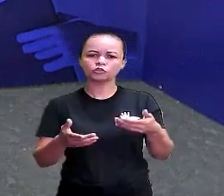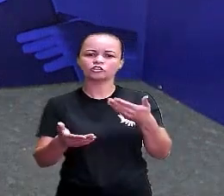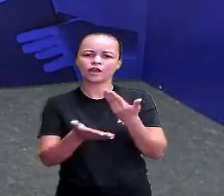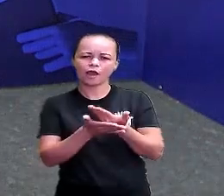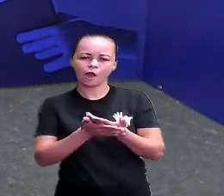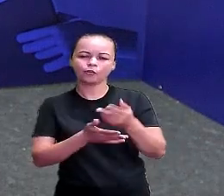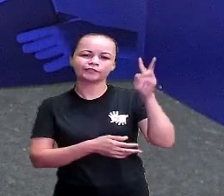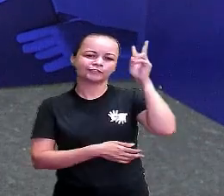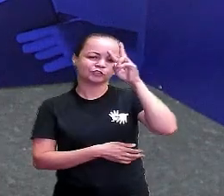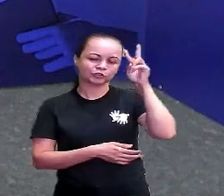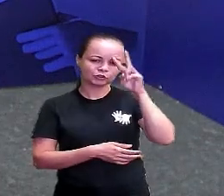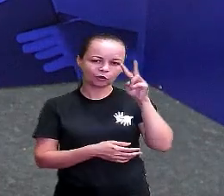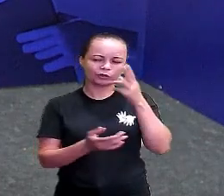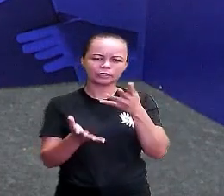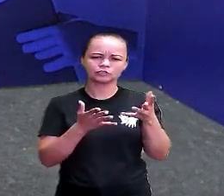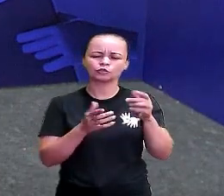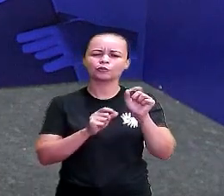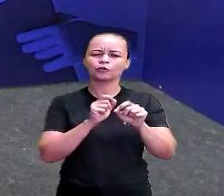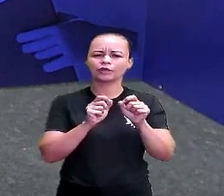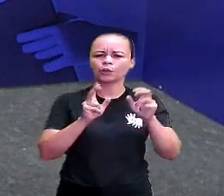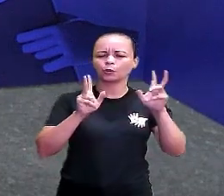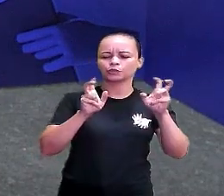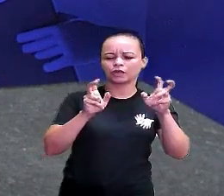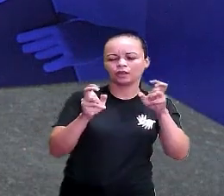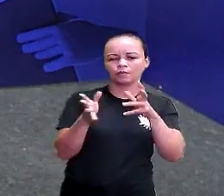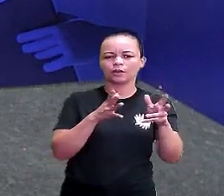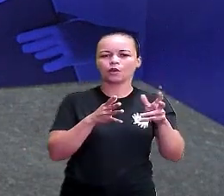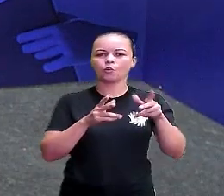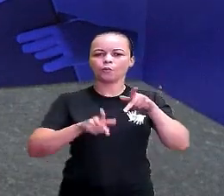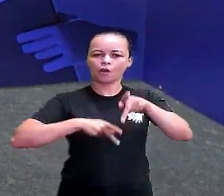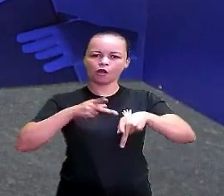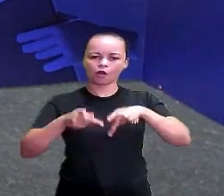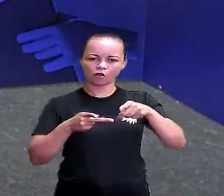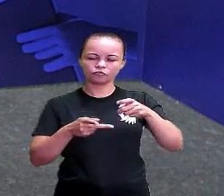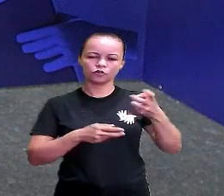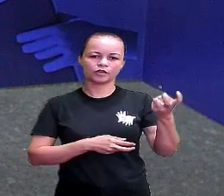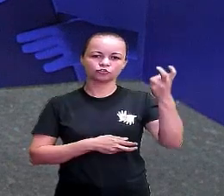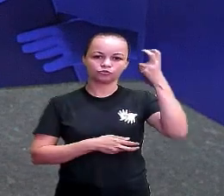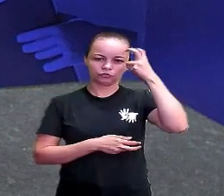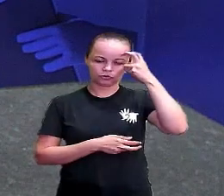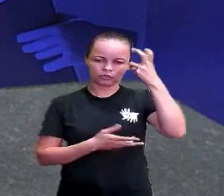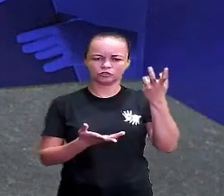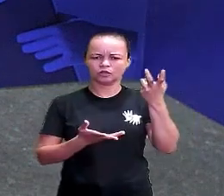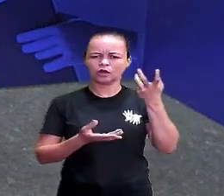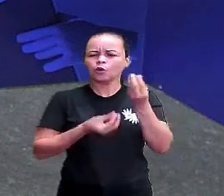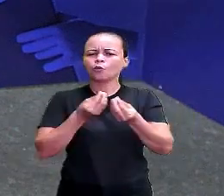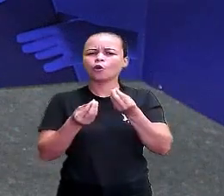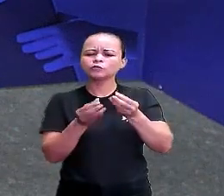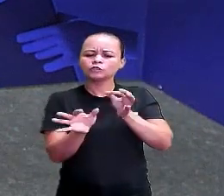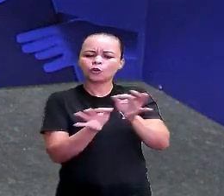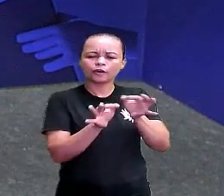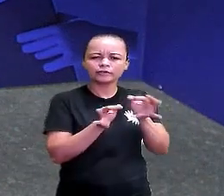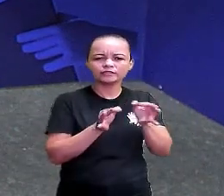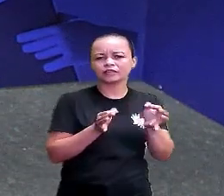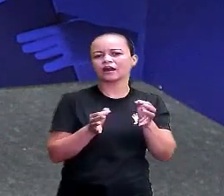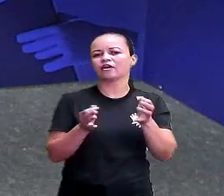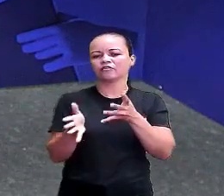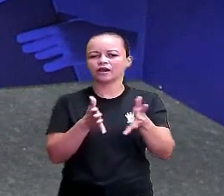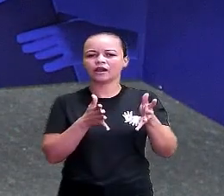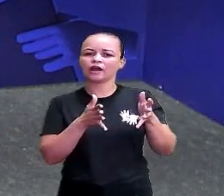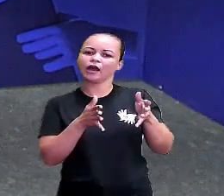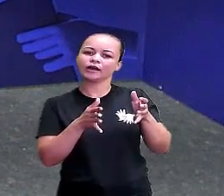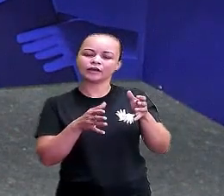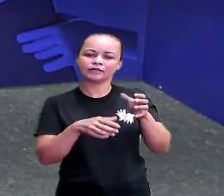os povos e as culturas. Como é que se formaram as civilizações, os povos e onde vieram os primeiros